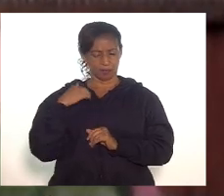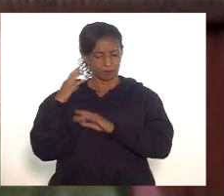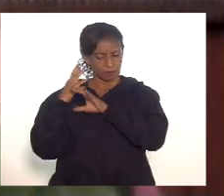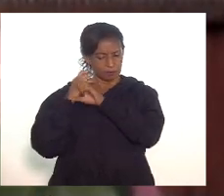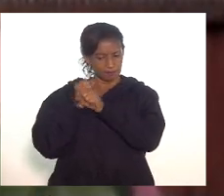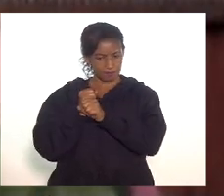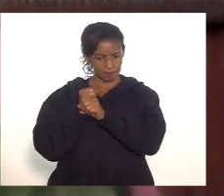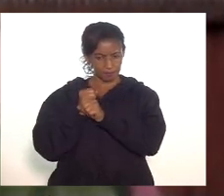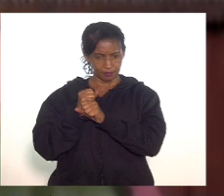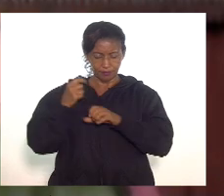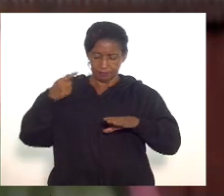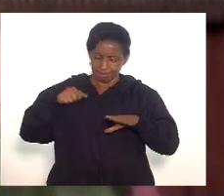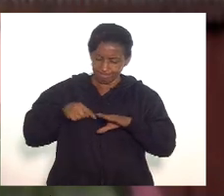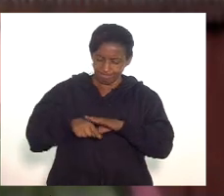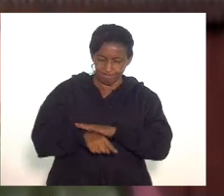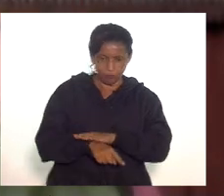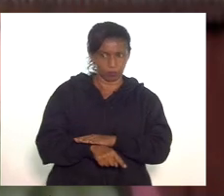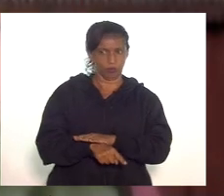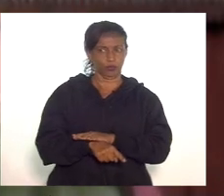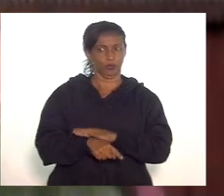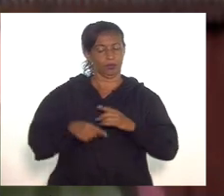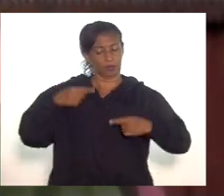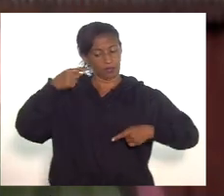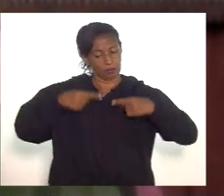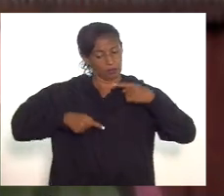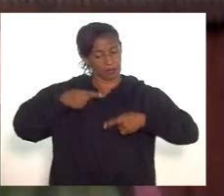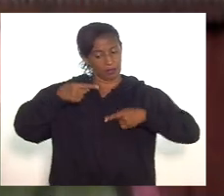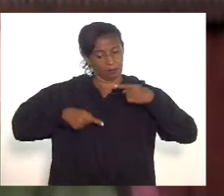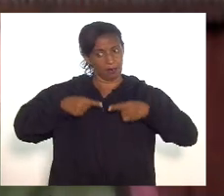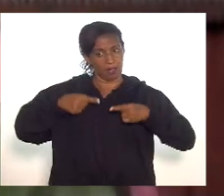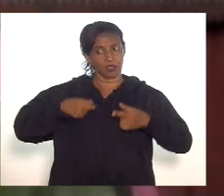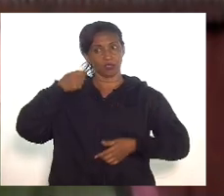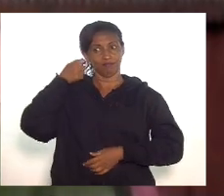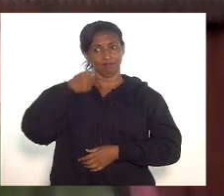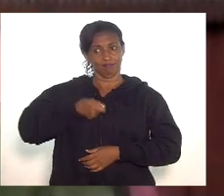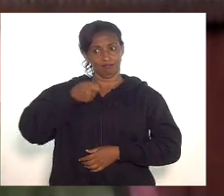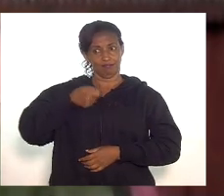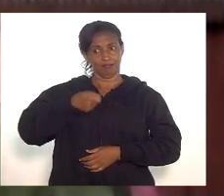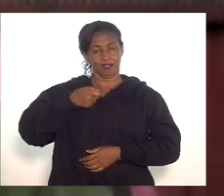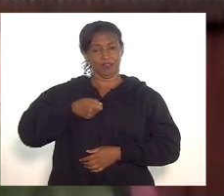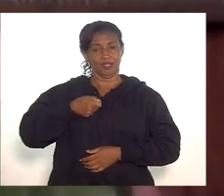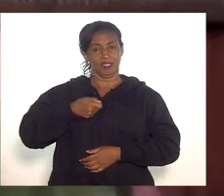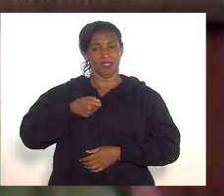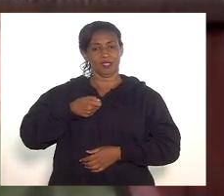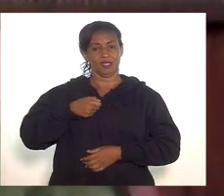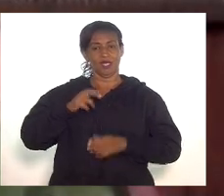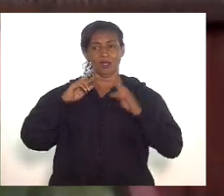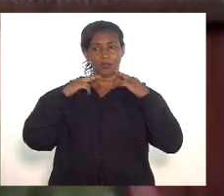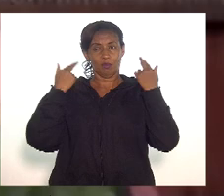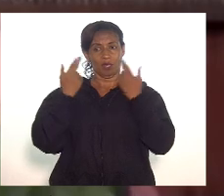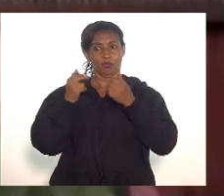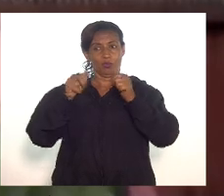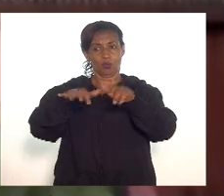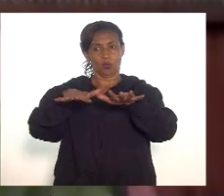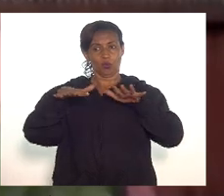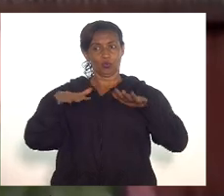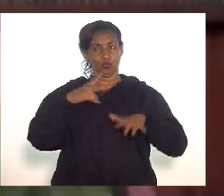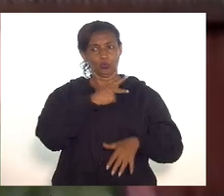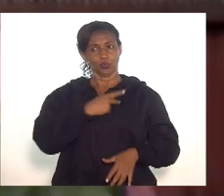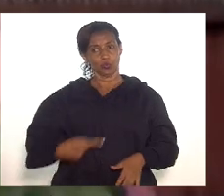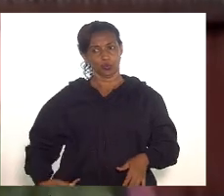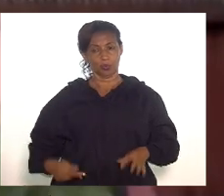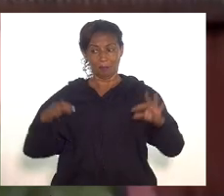que o aprofundamento do debate poderia e deveria ser feito em uma audiência pública, para que todo o